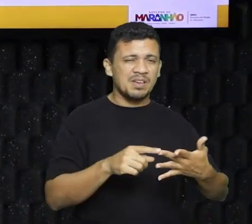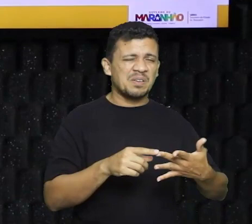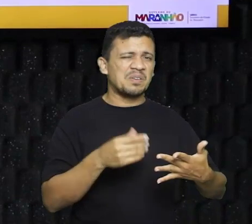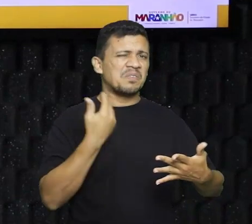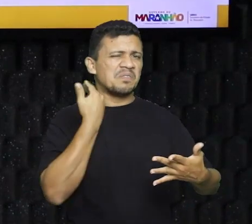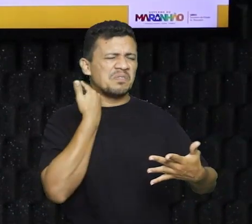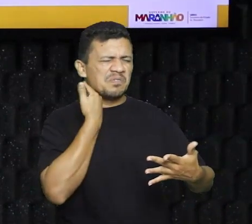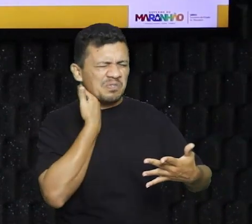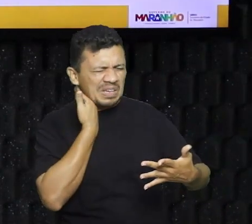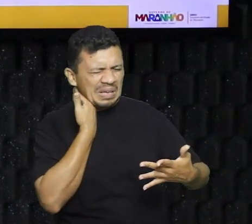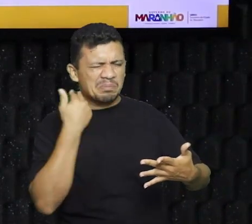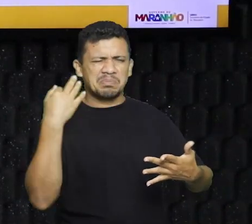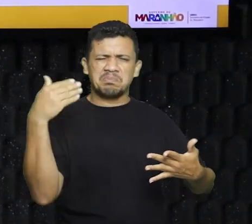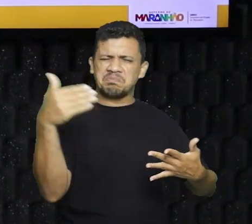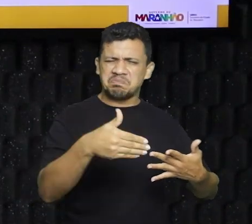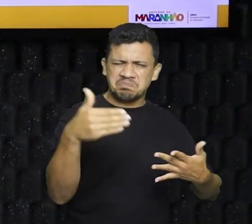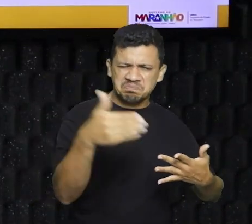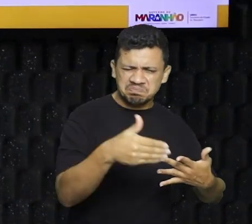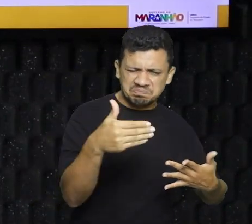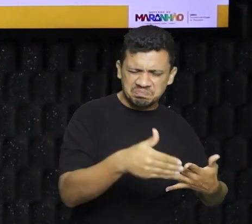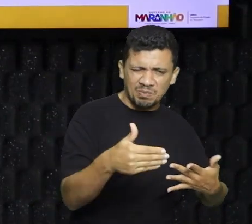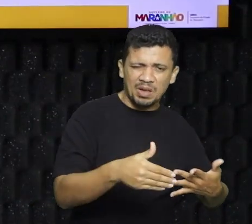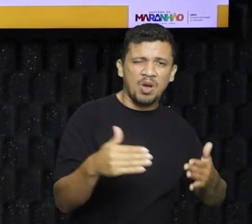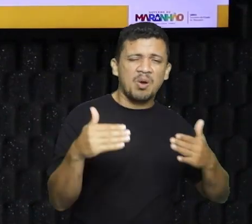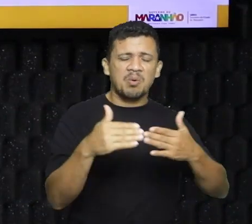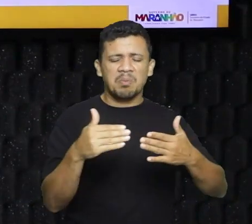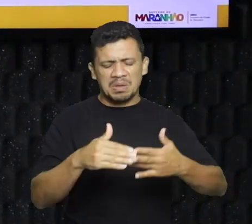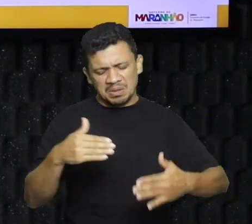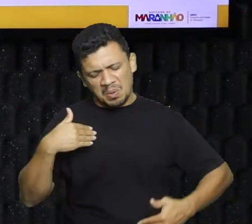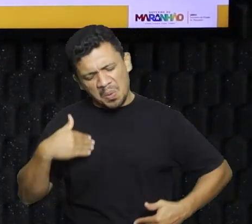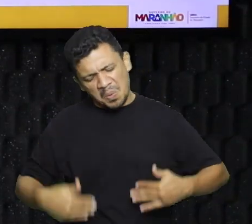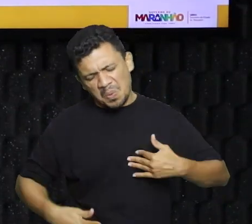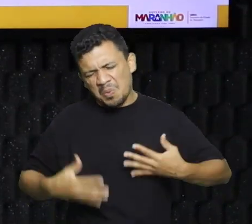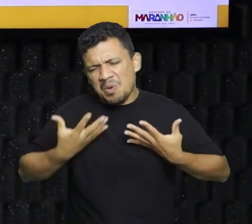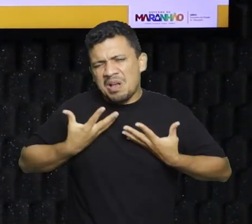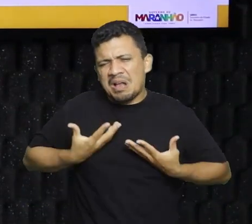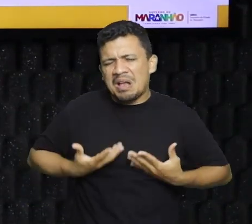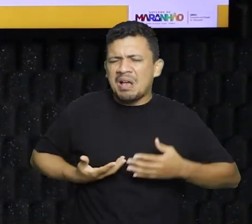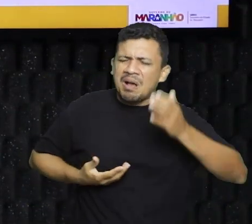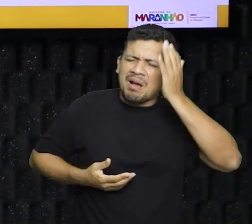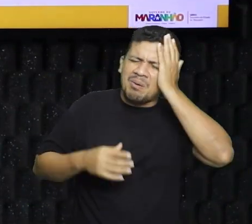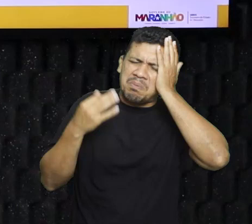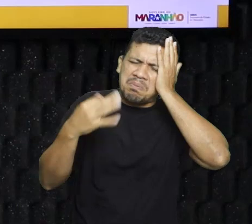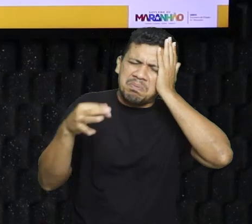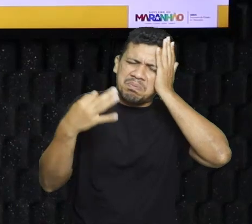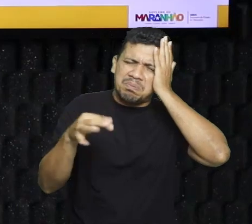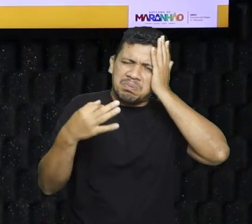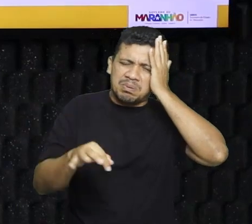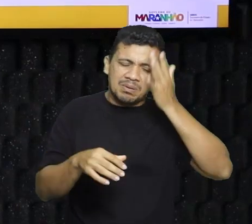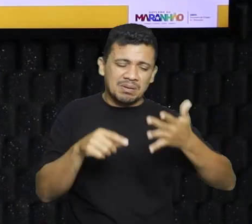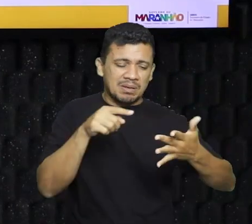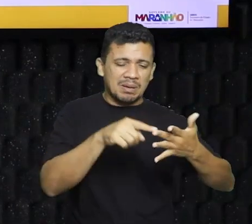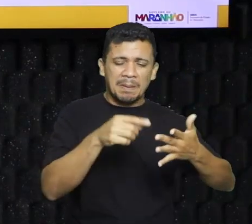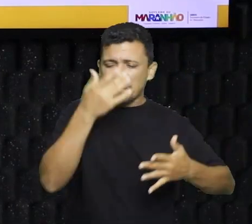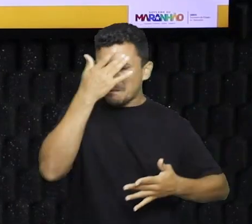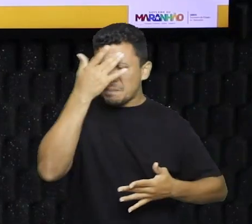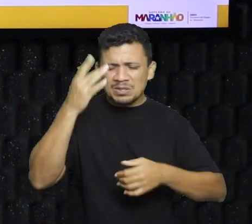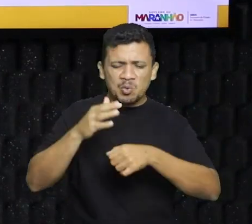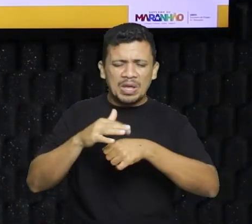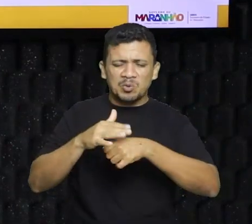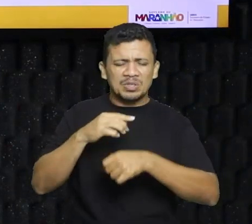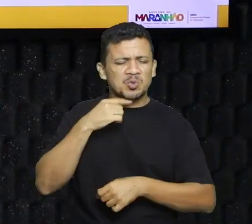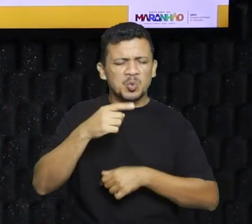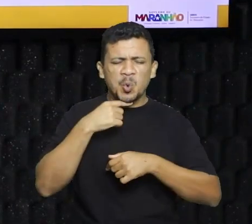constantes e intermitentes associadas à fadiga e dores de cabeça que afastam o doente de suas